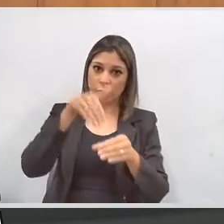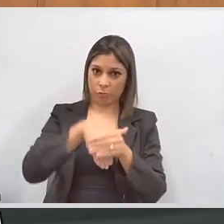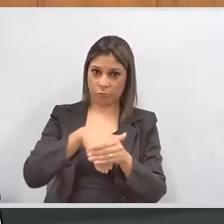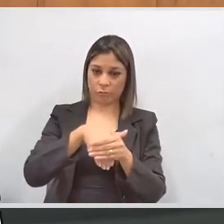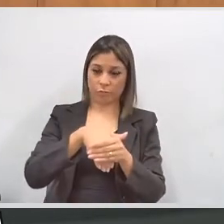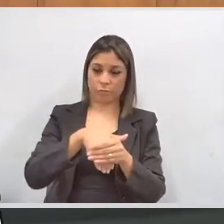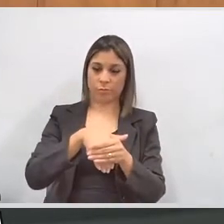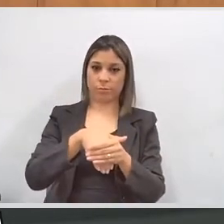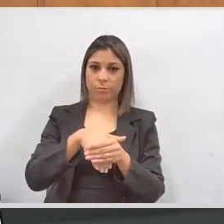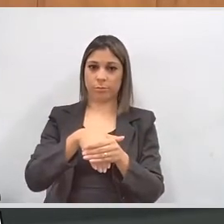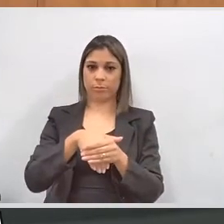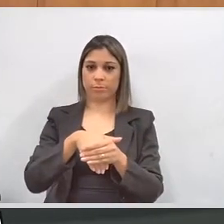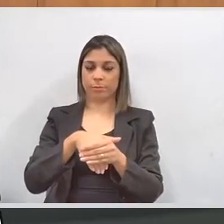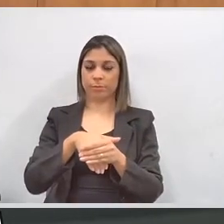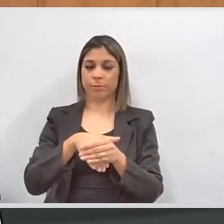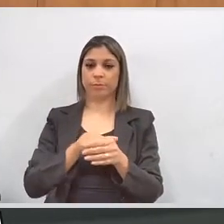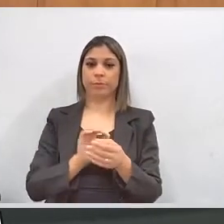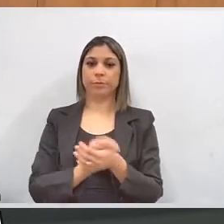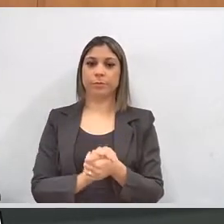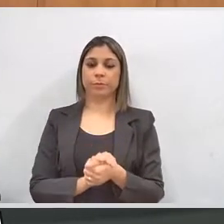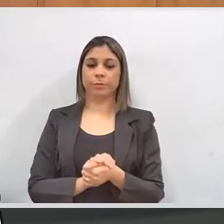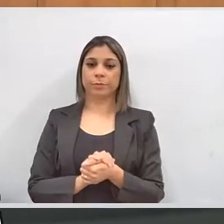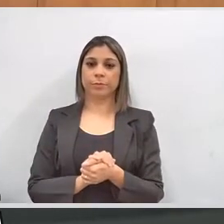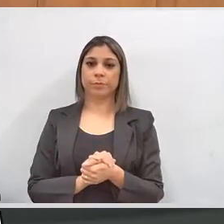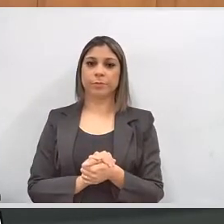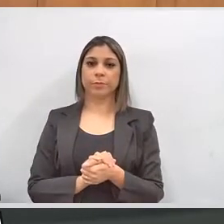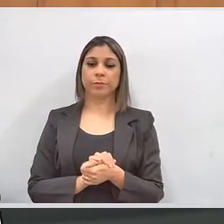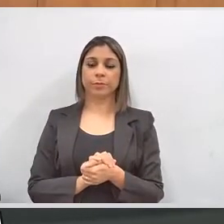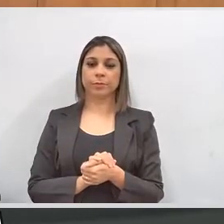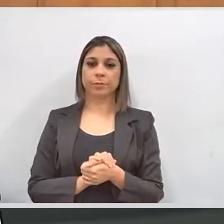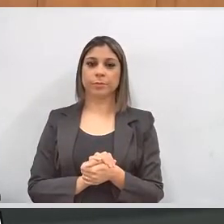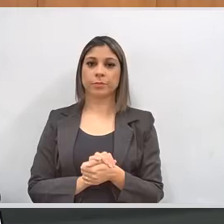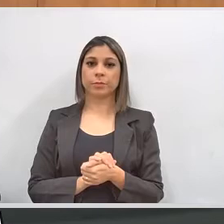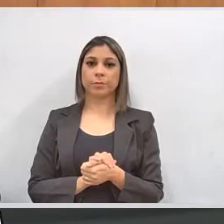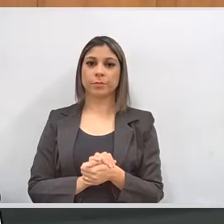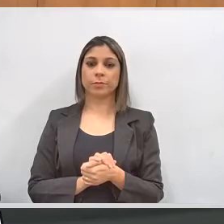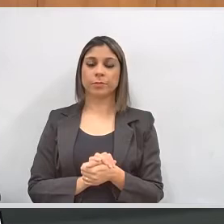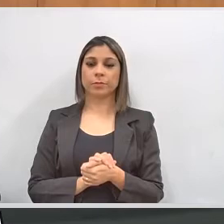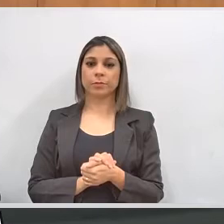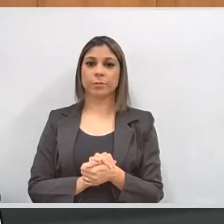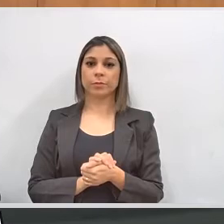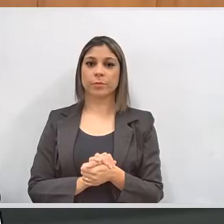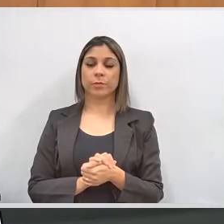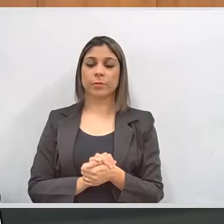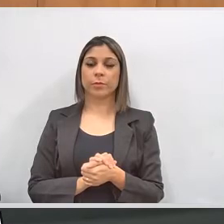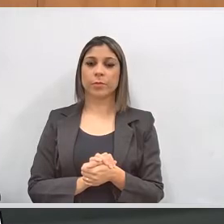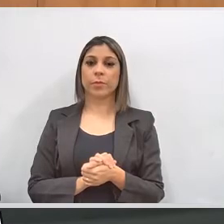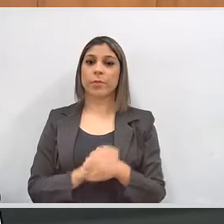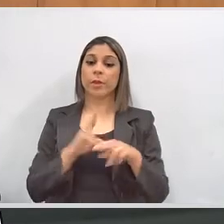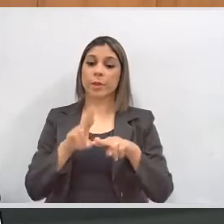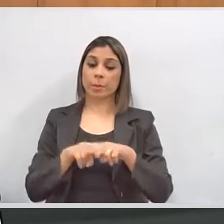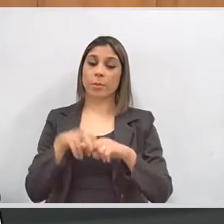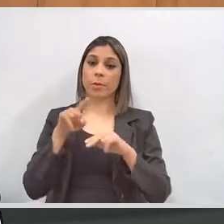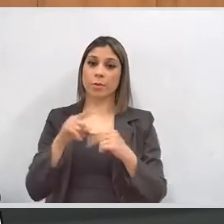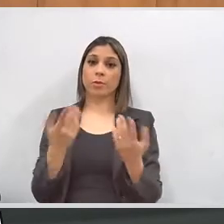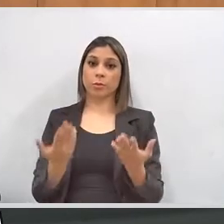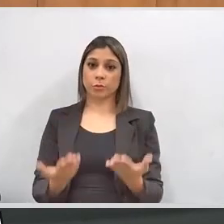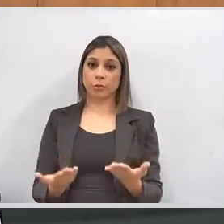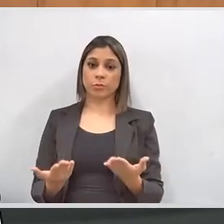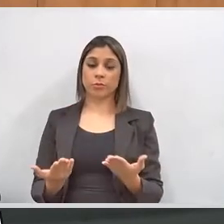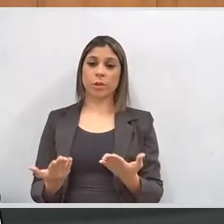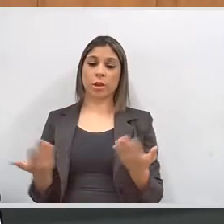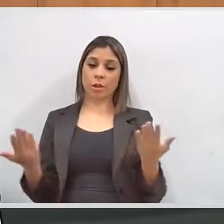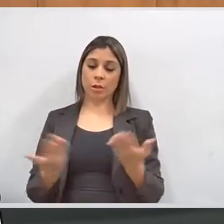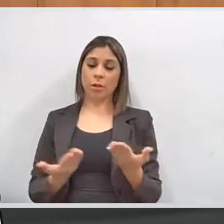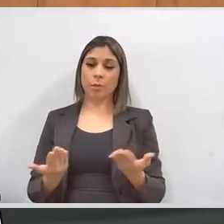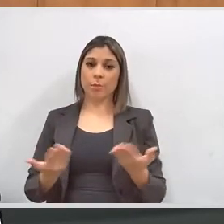exercido de forma inconteste e a mais cômoda possível. É por isso mesmo que, neste momento